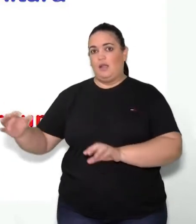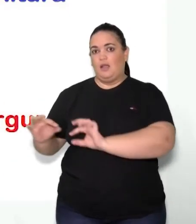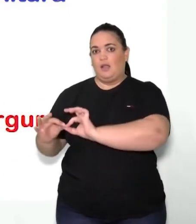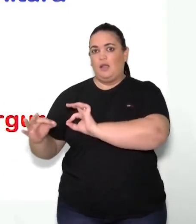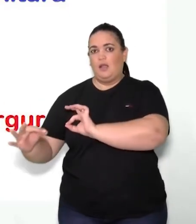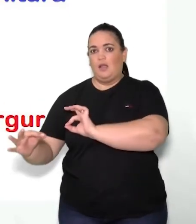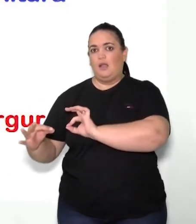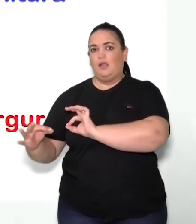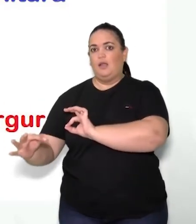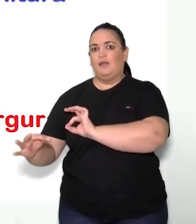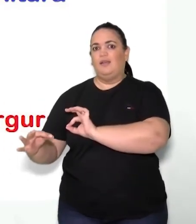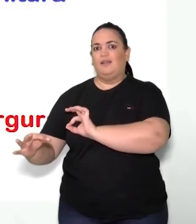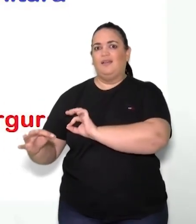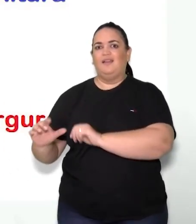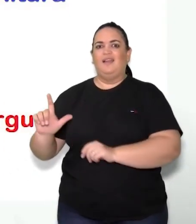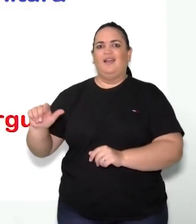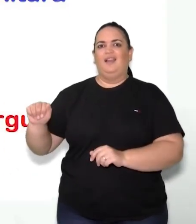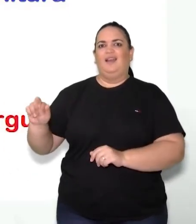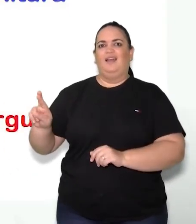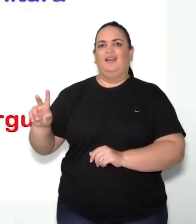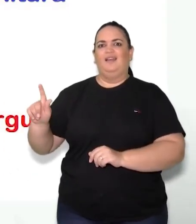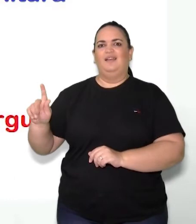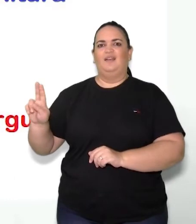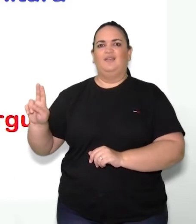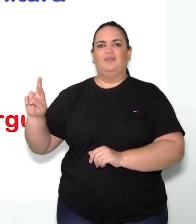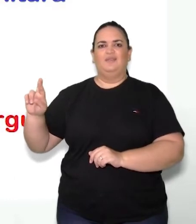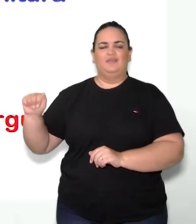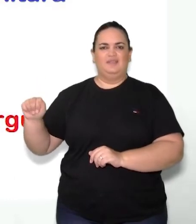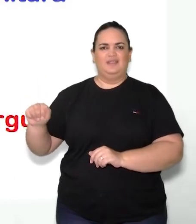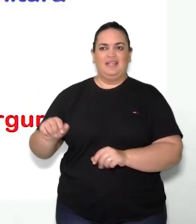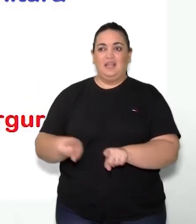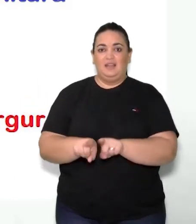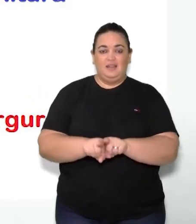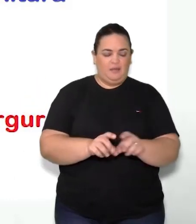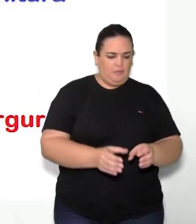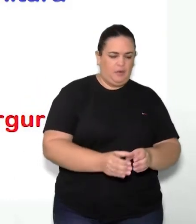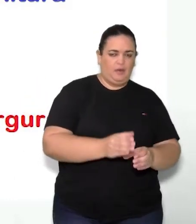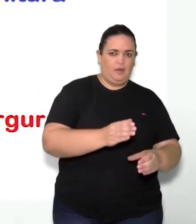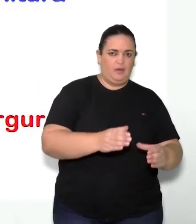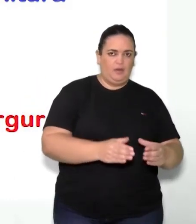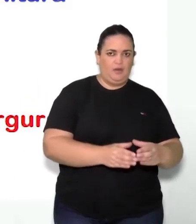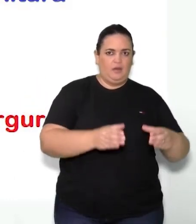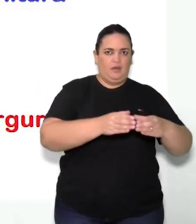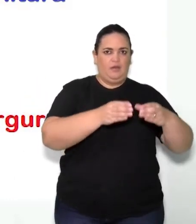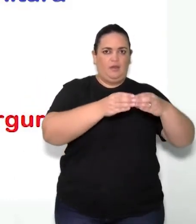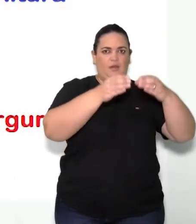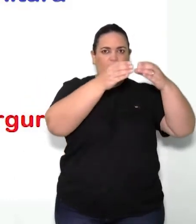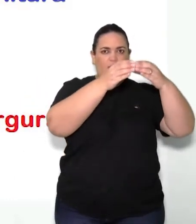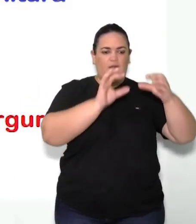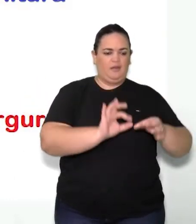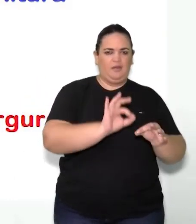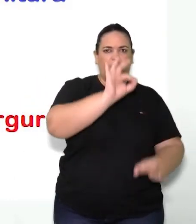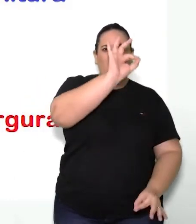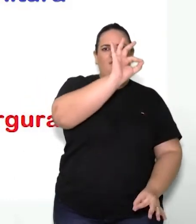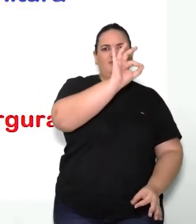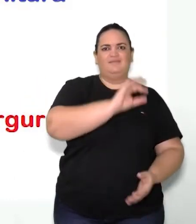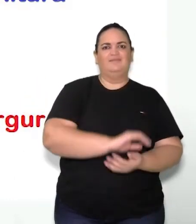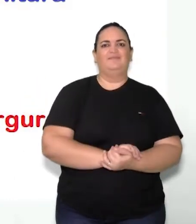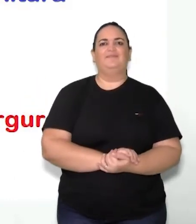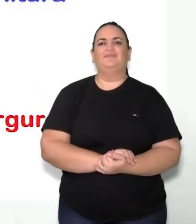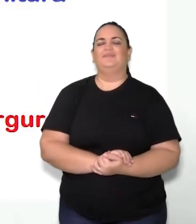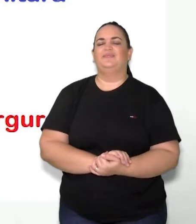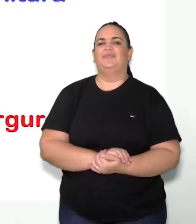temos em azul ali a altura, né? Se a gente for utilizar essa situação para responder esse exemplo aqui, tá?